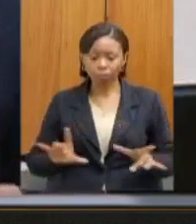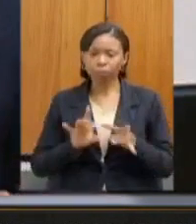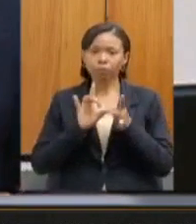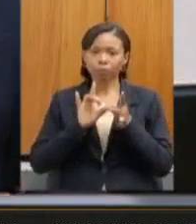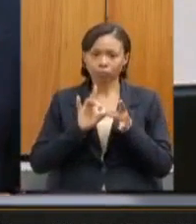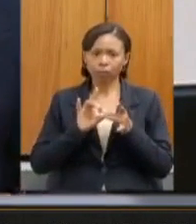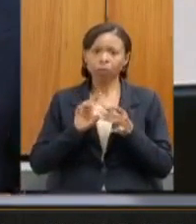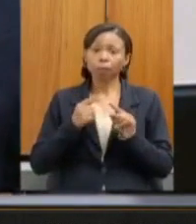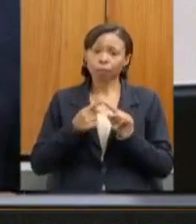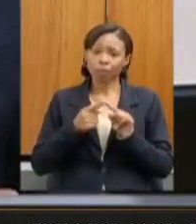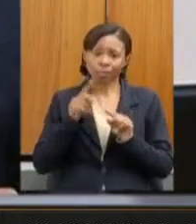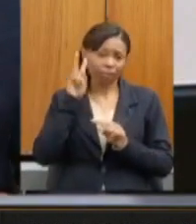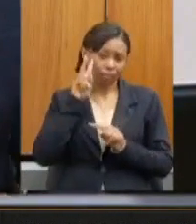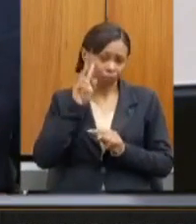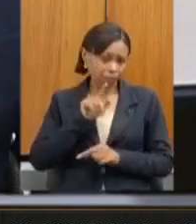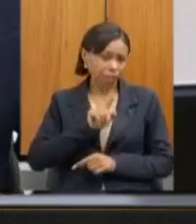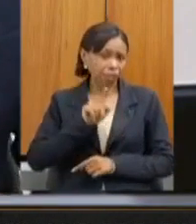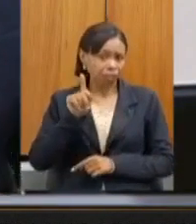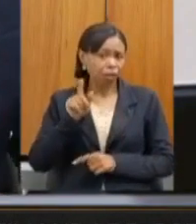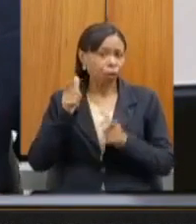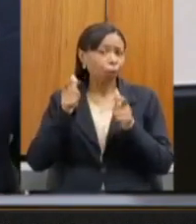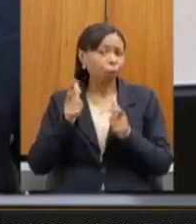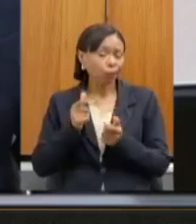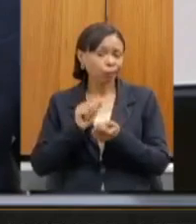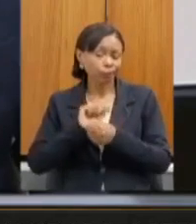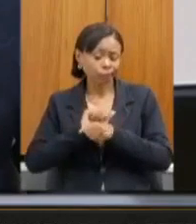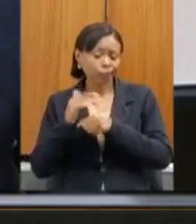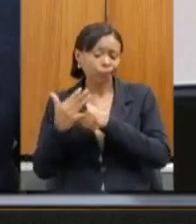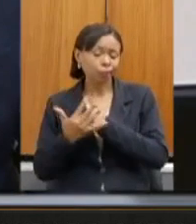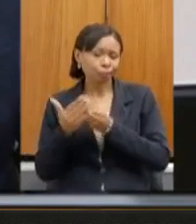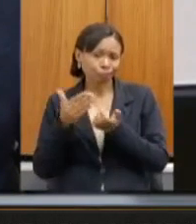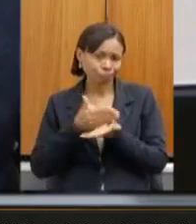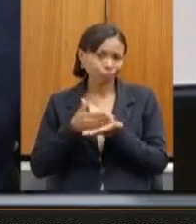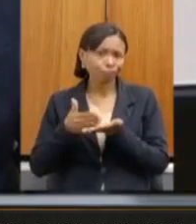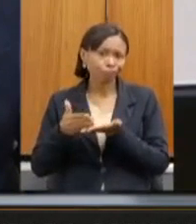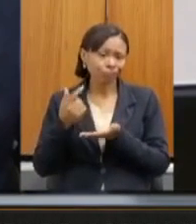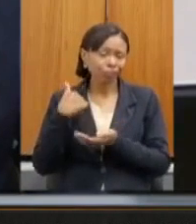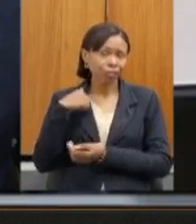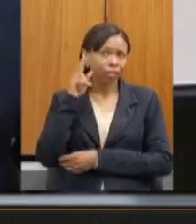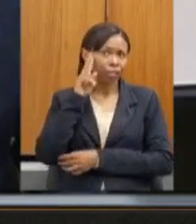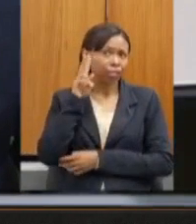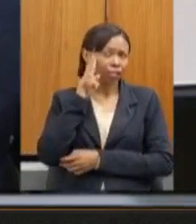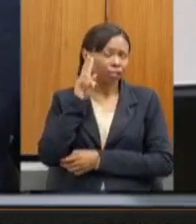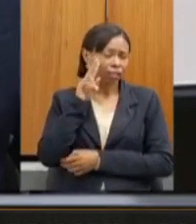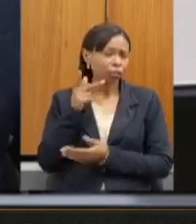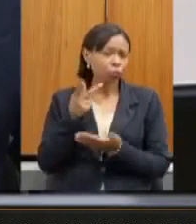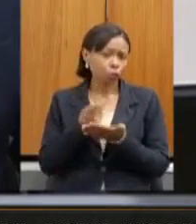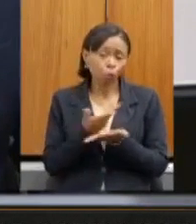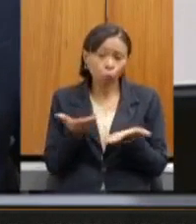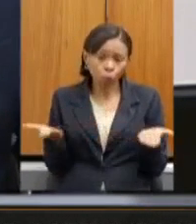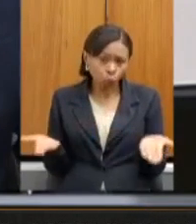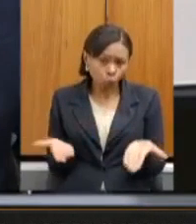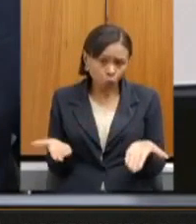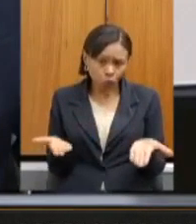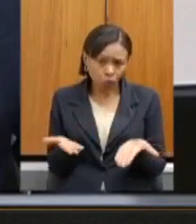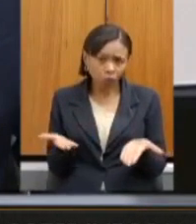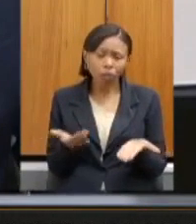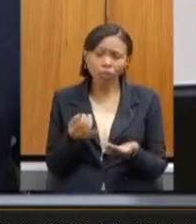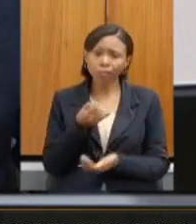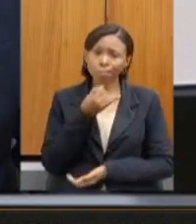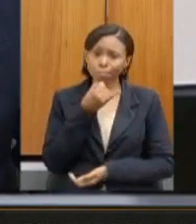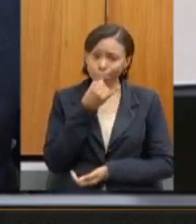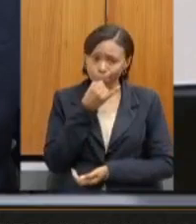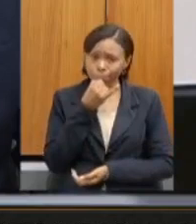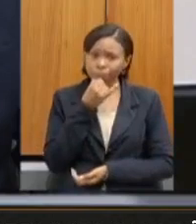nasceu essa triste pandemia, eu fico lembrando ainda das cenas que nós vivenciamos hoje ainda no triste